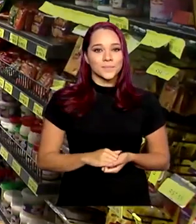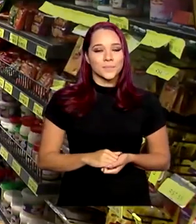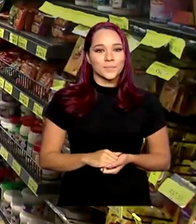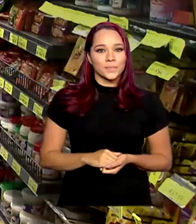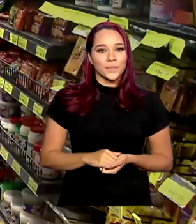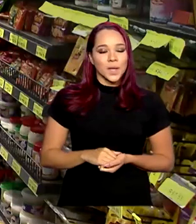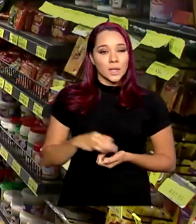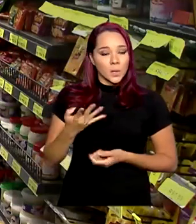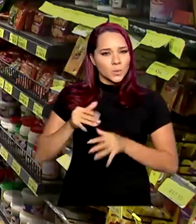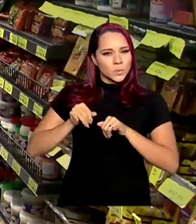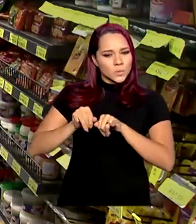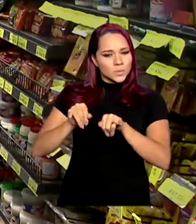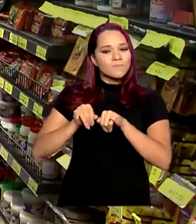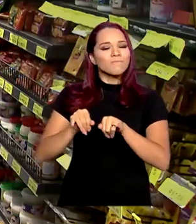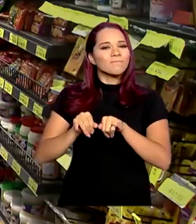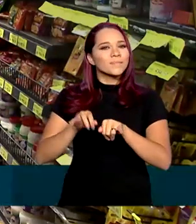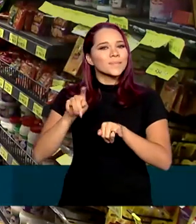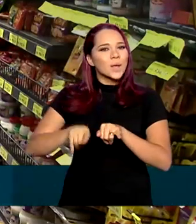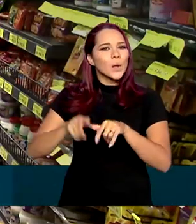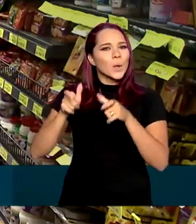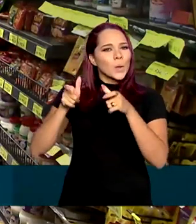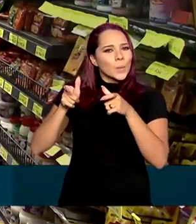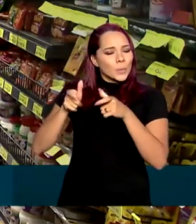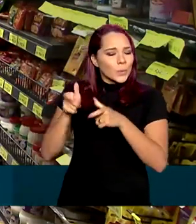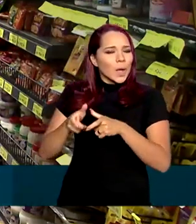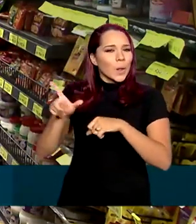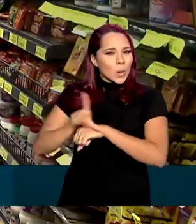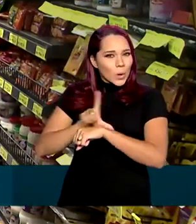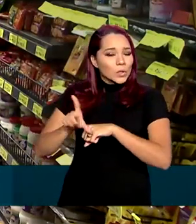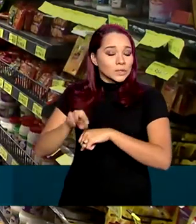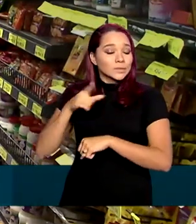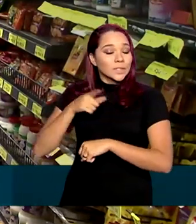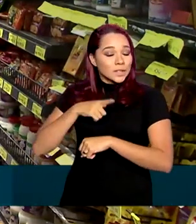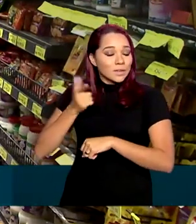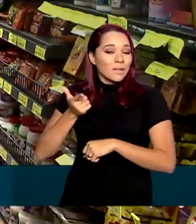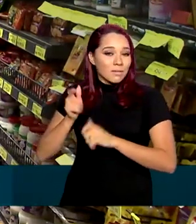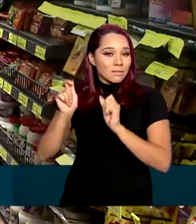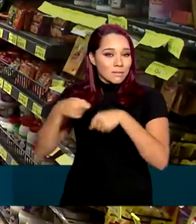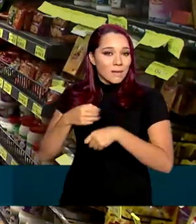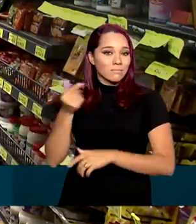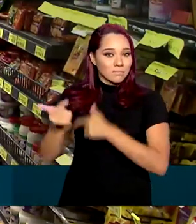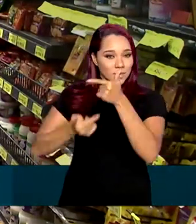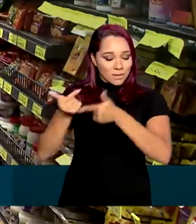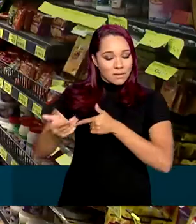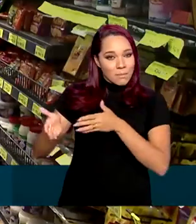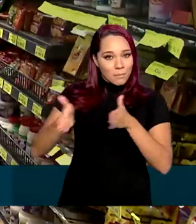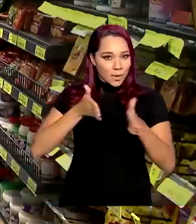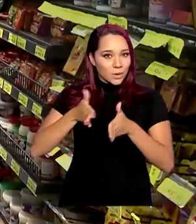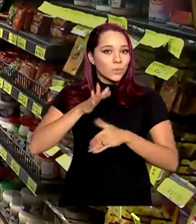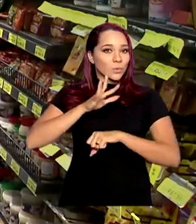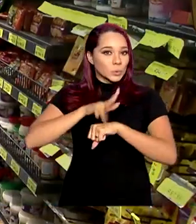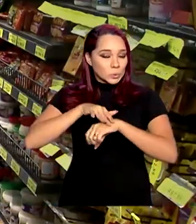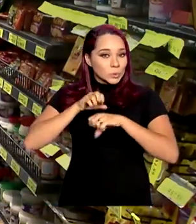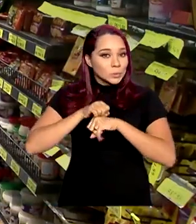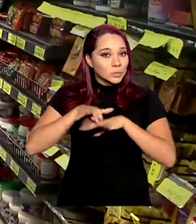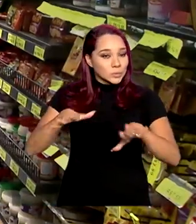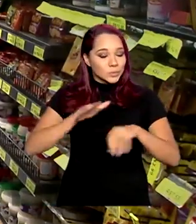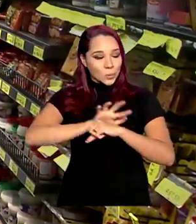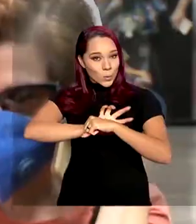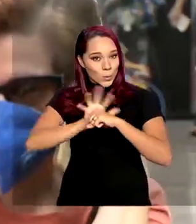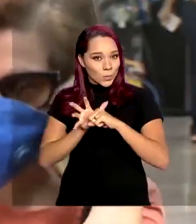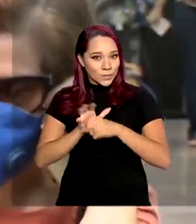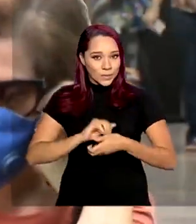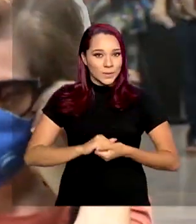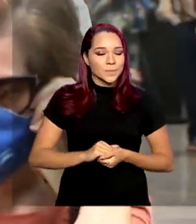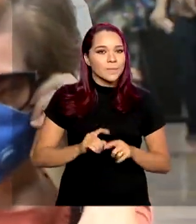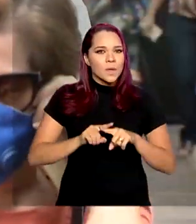Os supermercados são um dos poucos comércios que tem autorização para funcionar durante a pandemia do novo coronavírus.